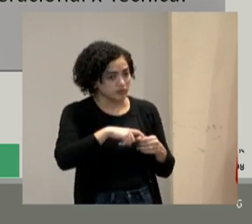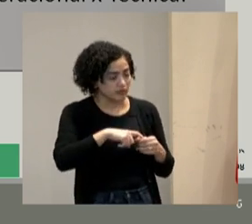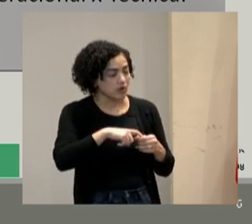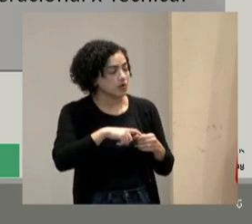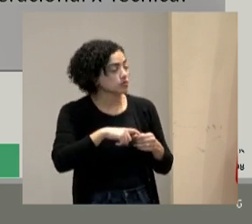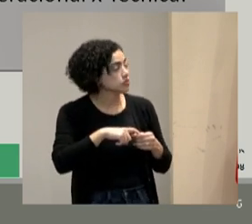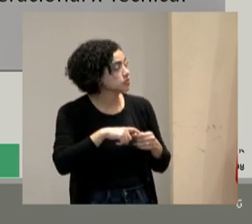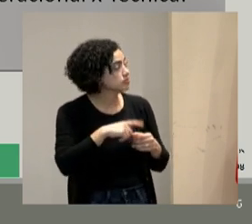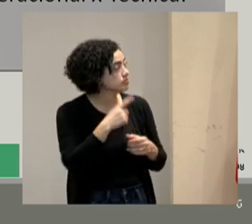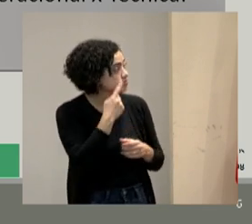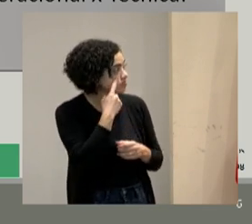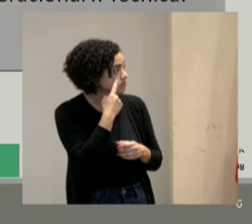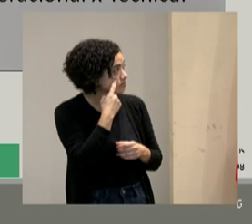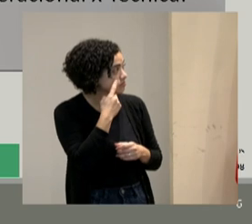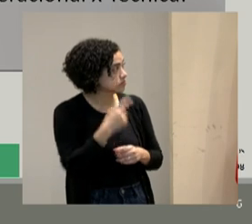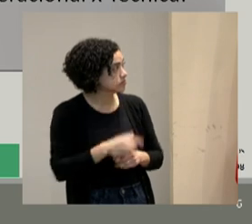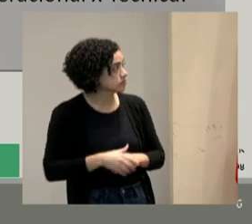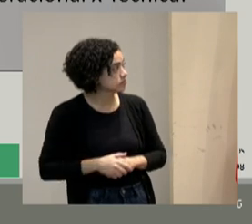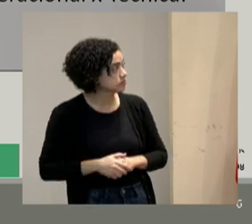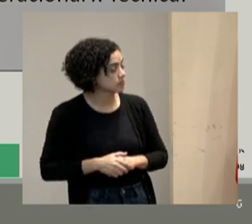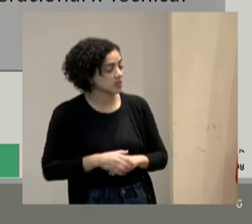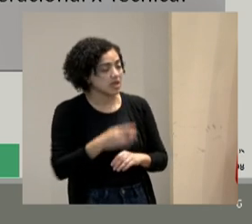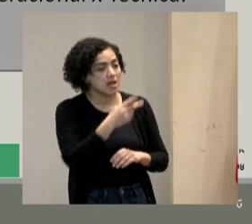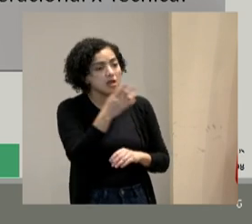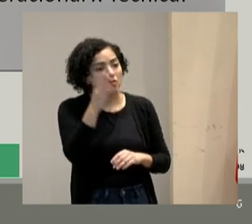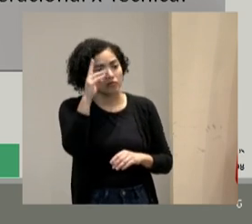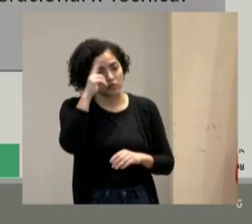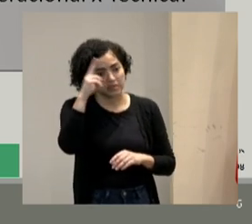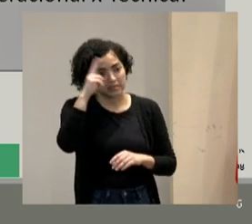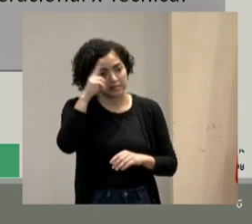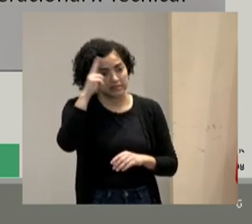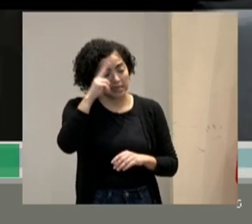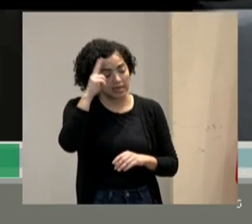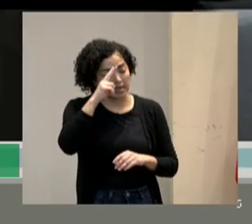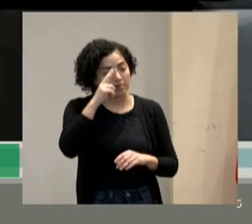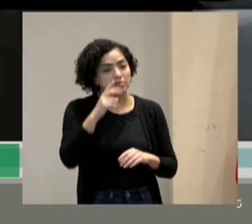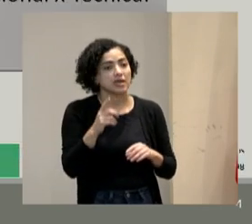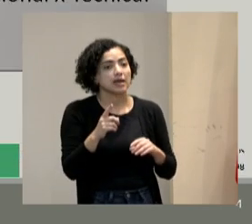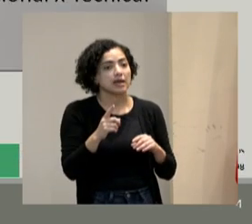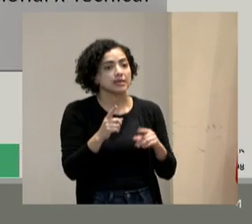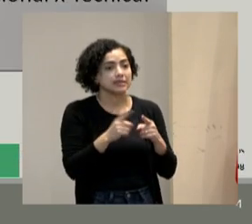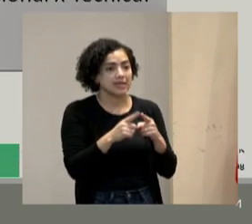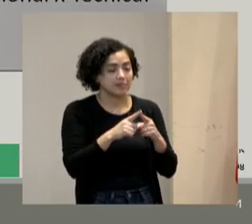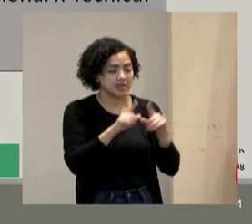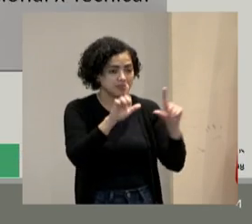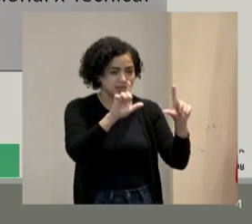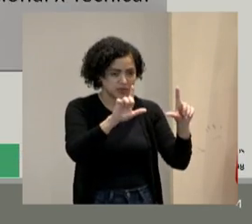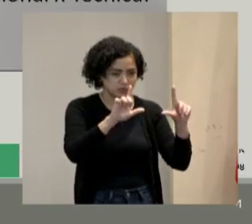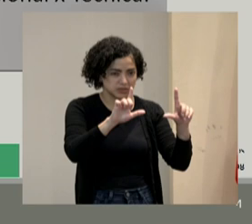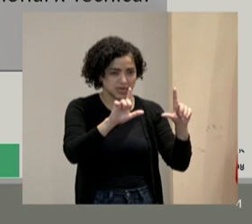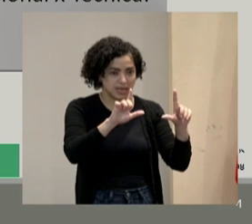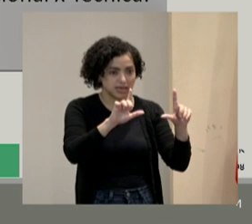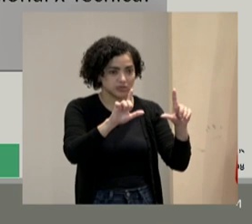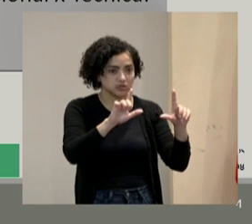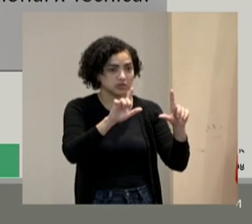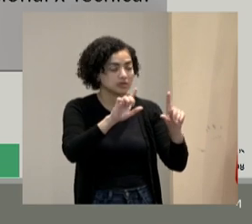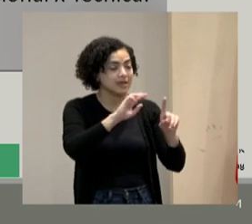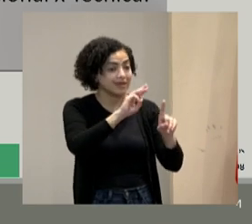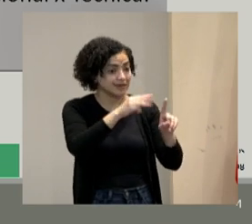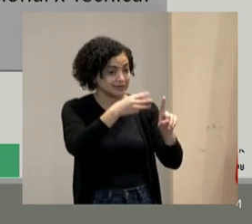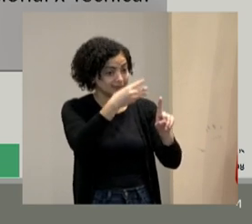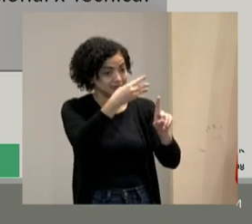Aí, está aqui. vocês lembram que no primeiro slide que eu mostrei era 3 vezes aqui.